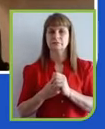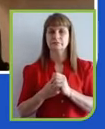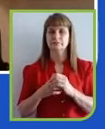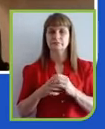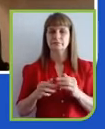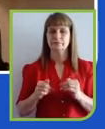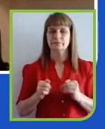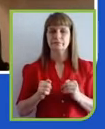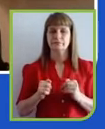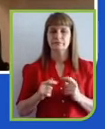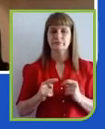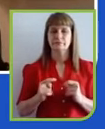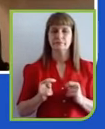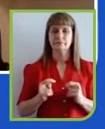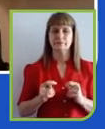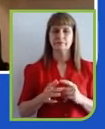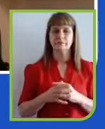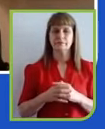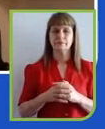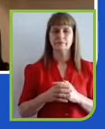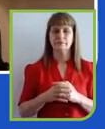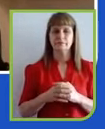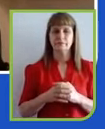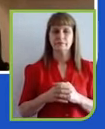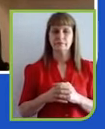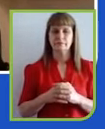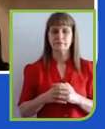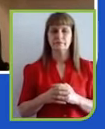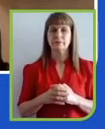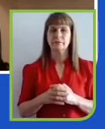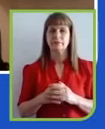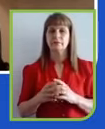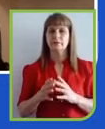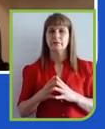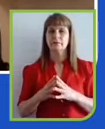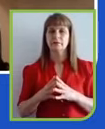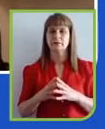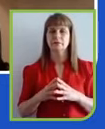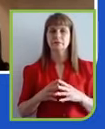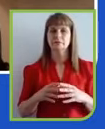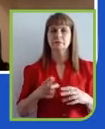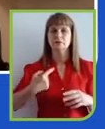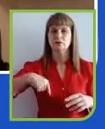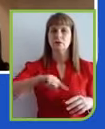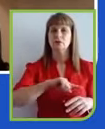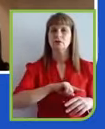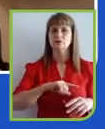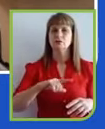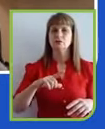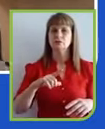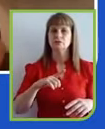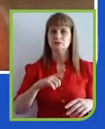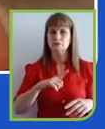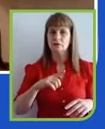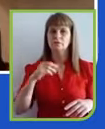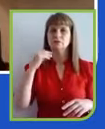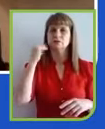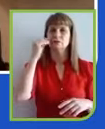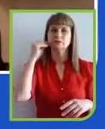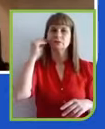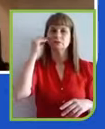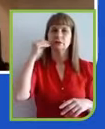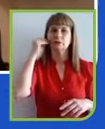rara, acho que todos nós aqui tivemos uma experiência e continuamos a ter uma experiência no uso